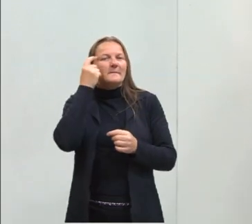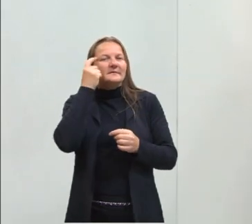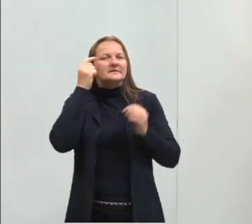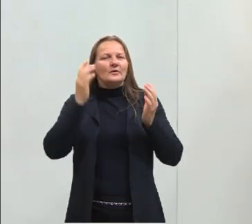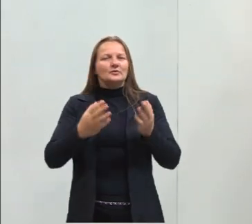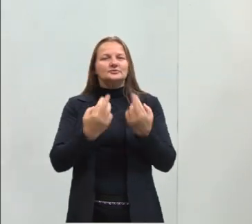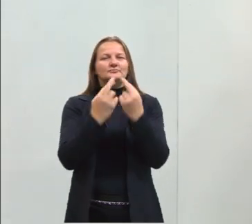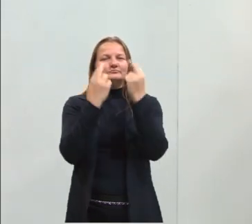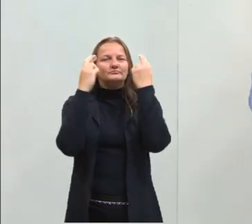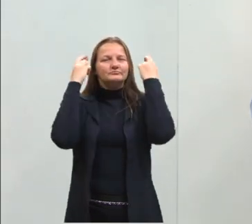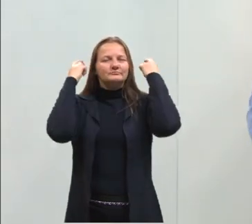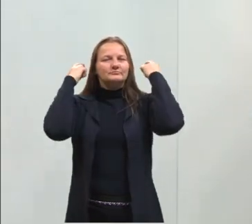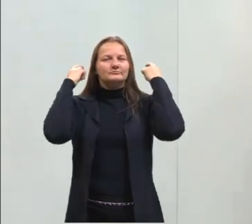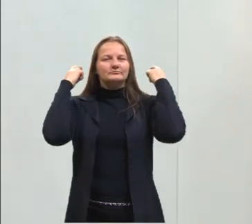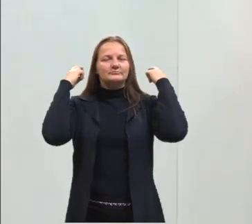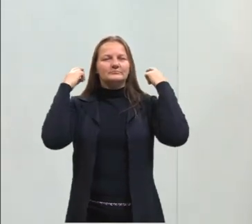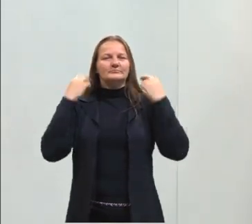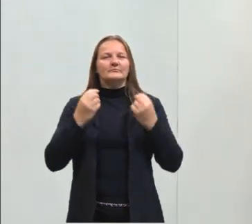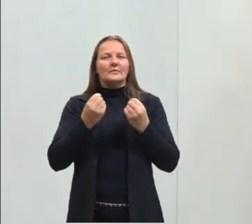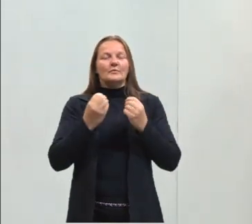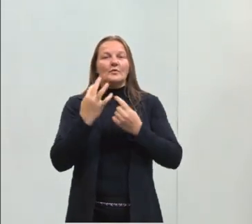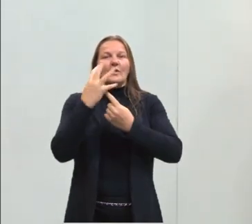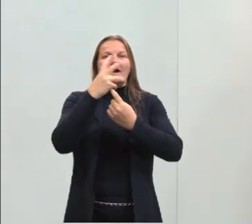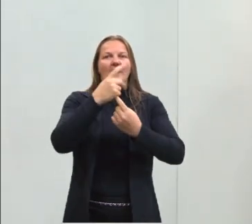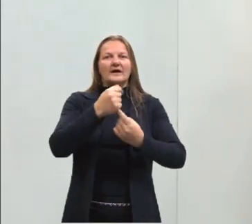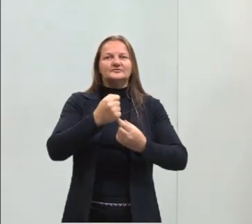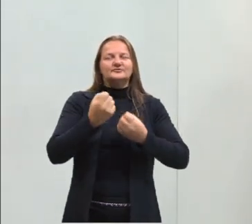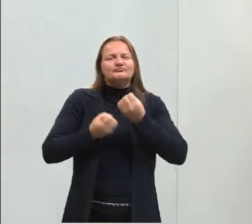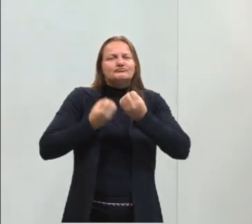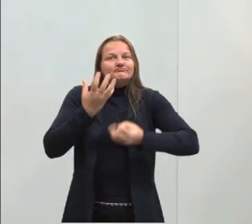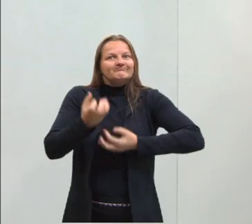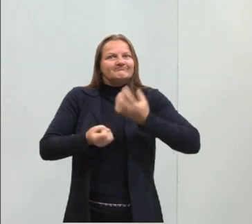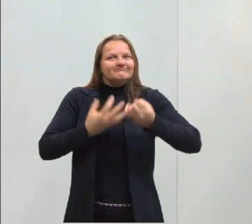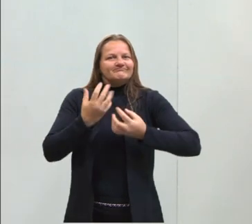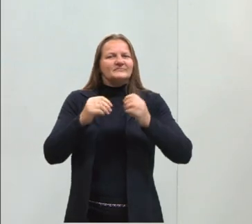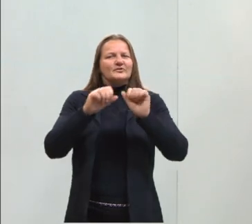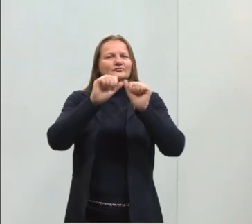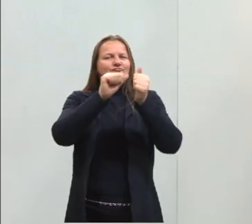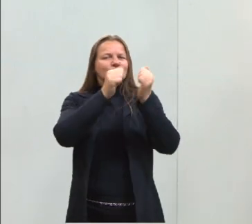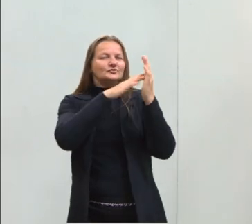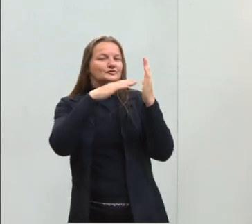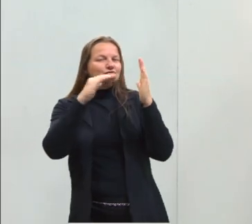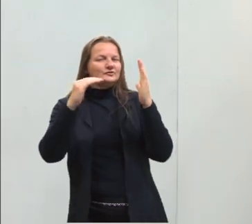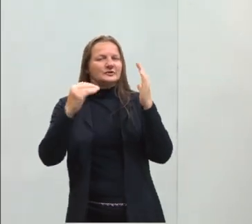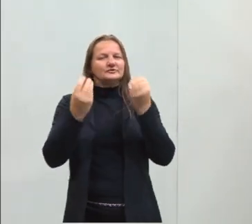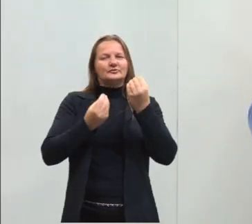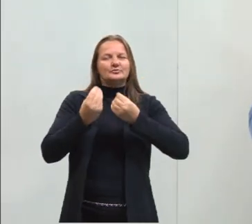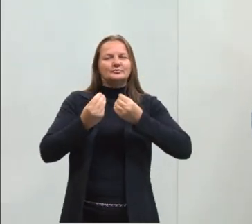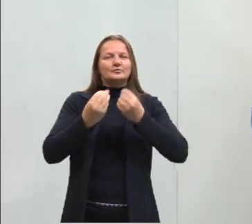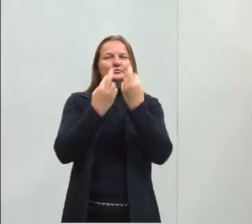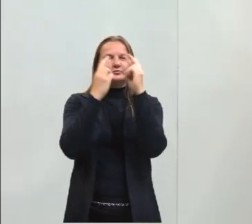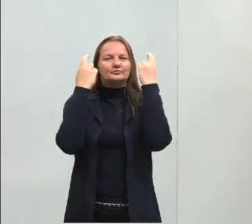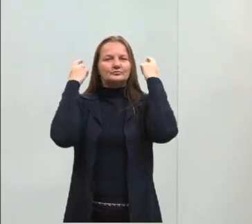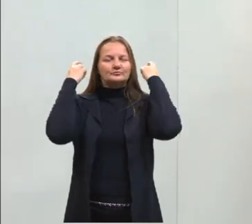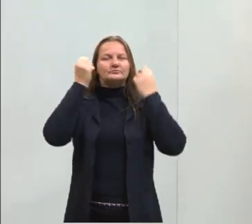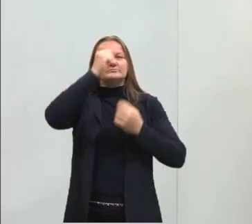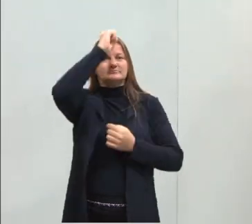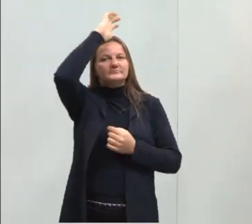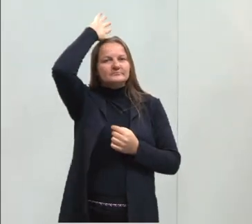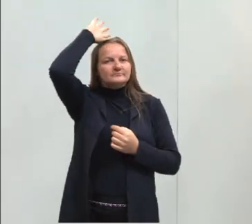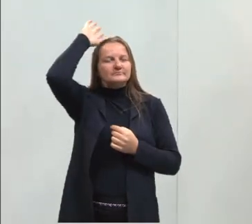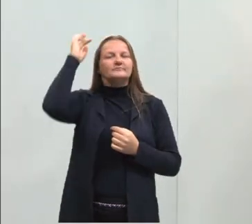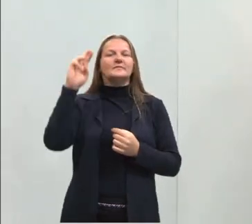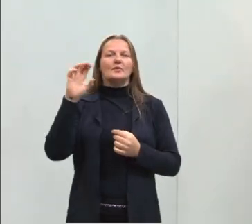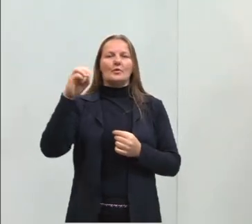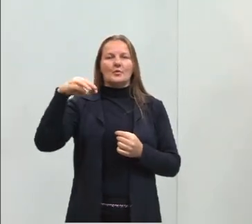sobre essas expressões artísticas, essas manifestações estéticas da Grécia e Roma, esse